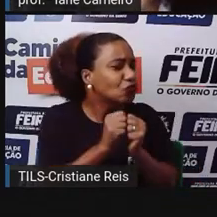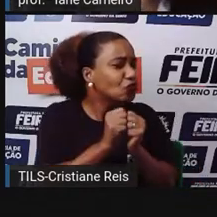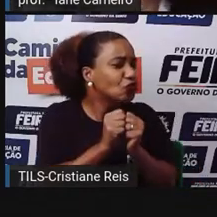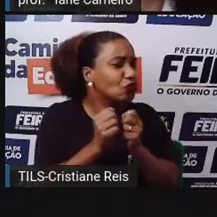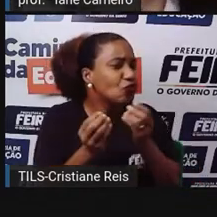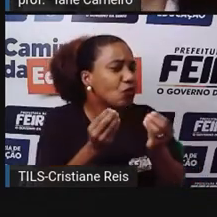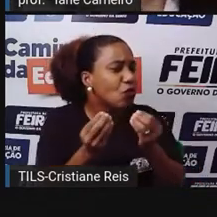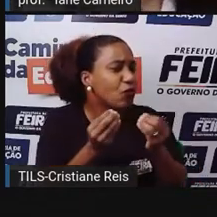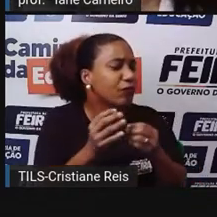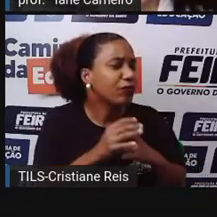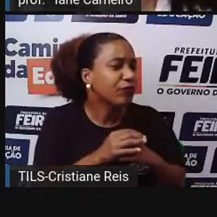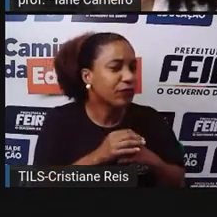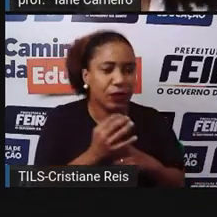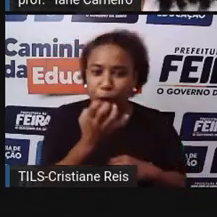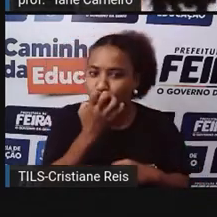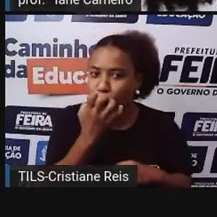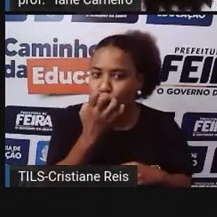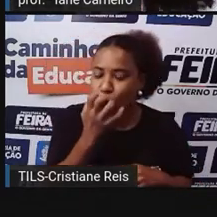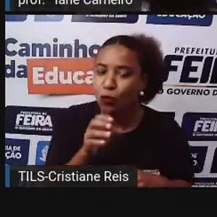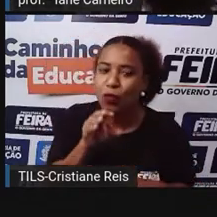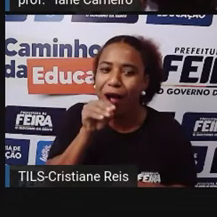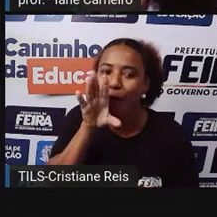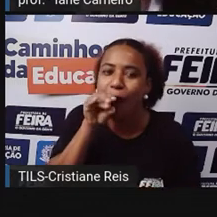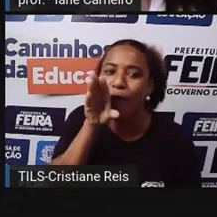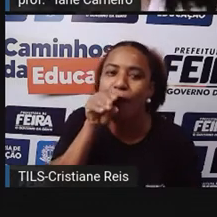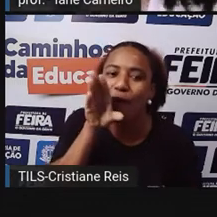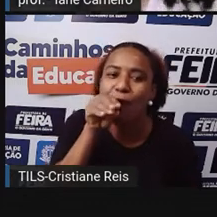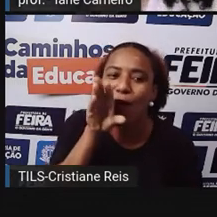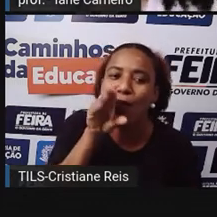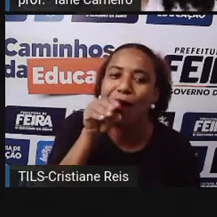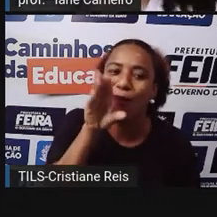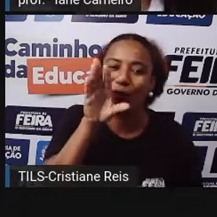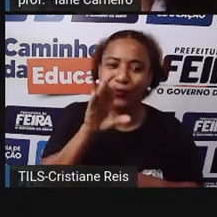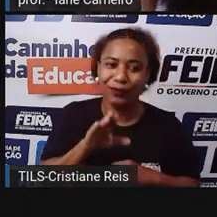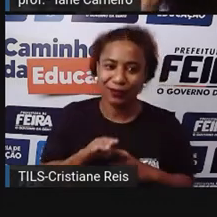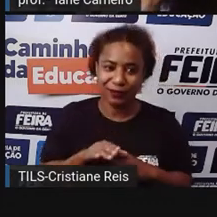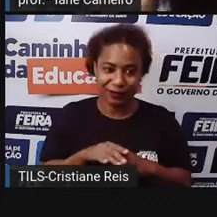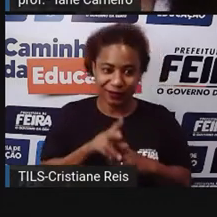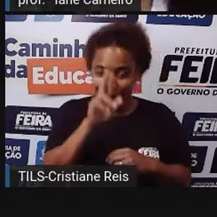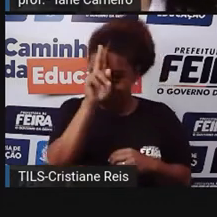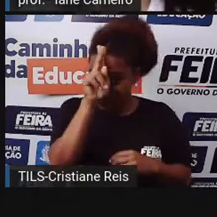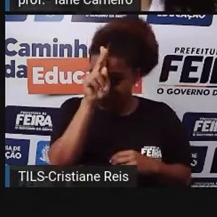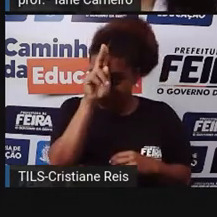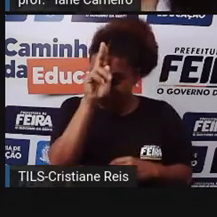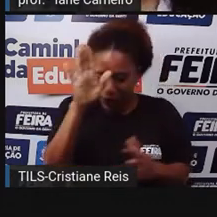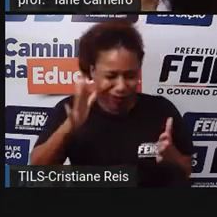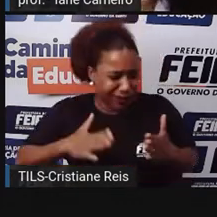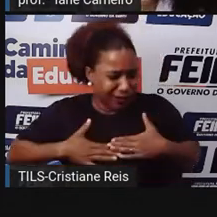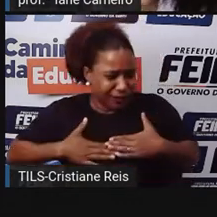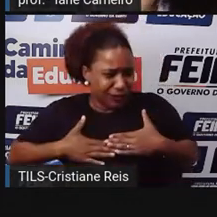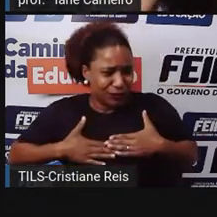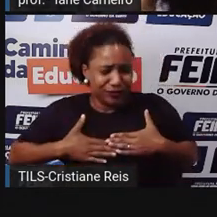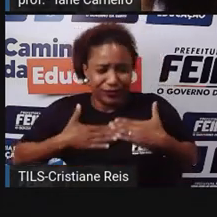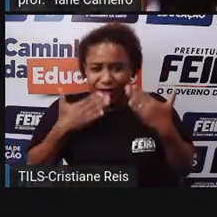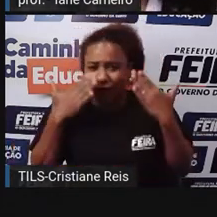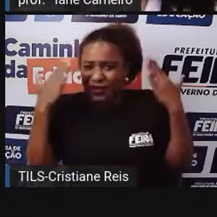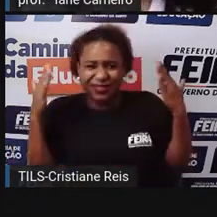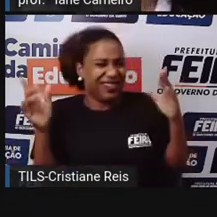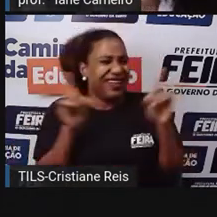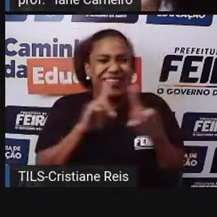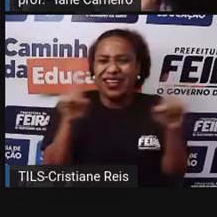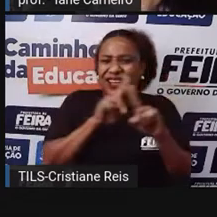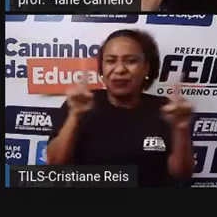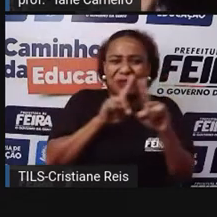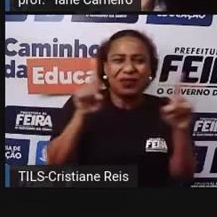cachorro respondeu, au, au, au, au! Ela levou um susto. Ai não,